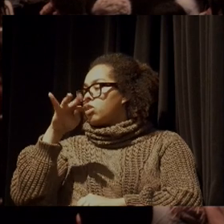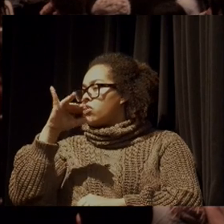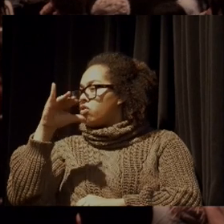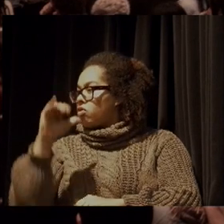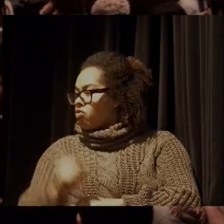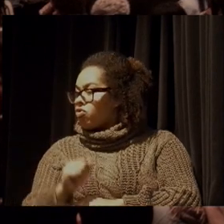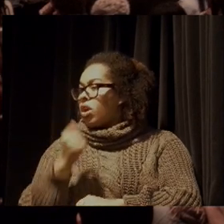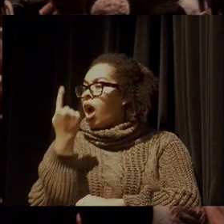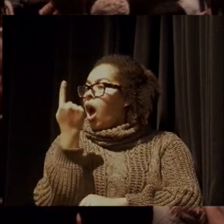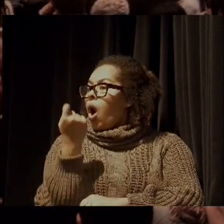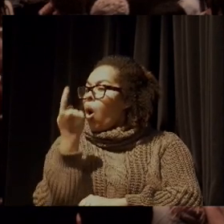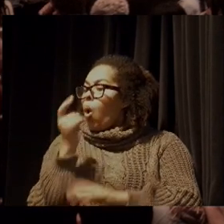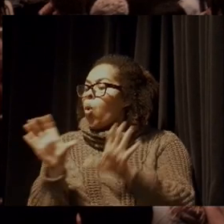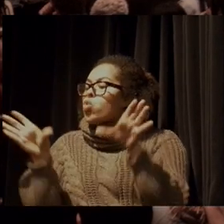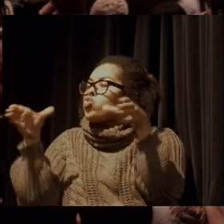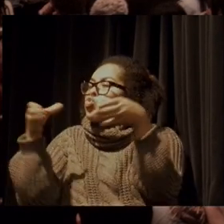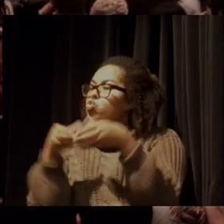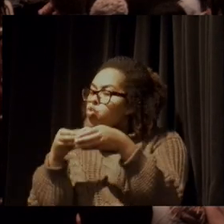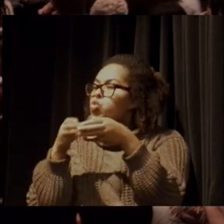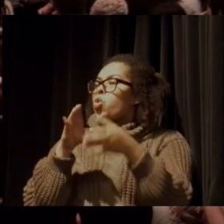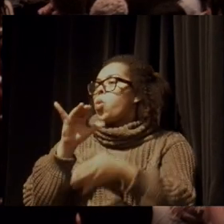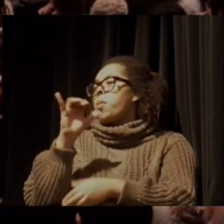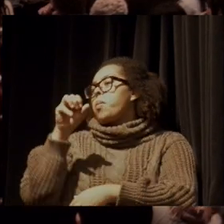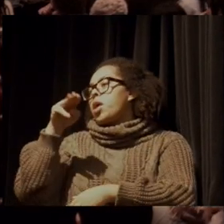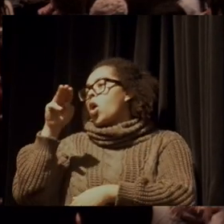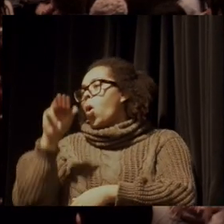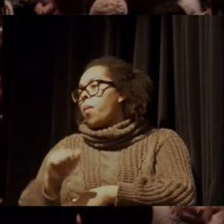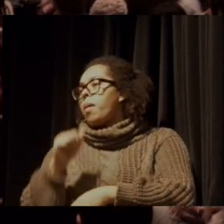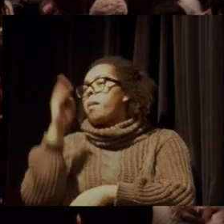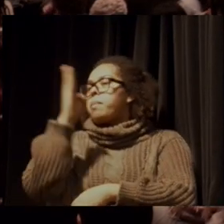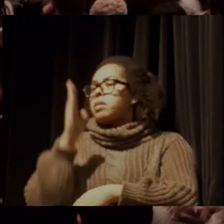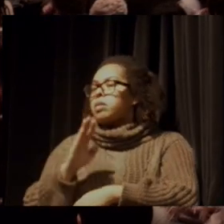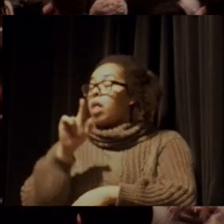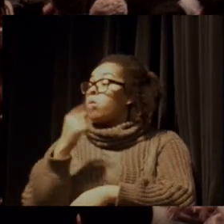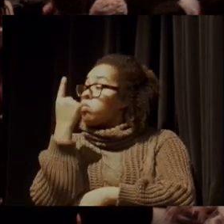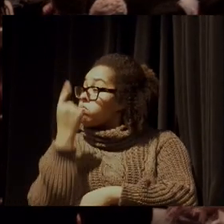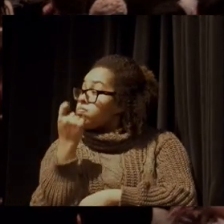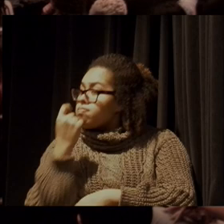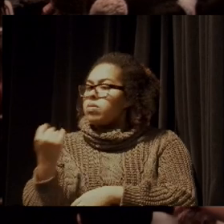ponto de vista de biodiversidade particularmente importante,